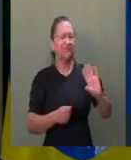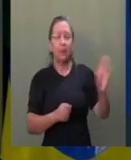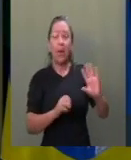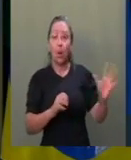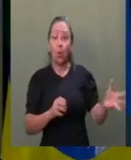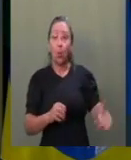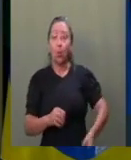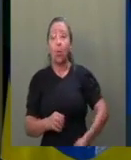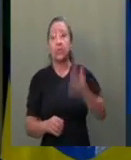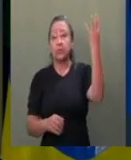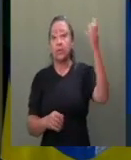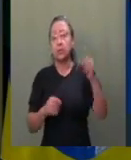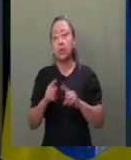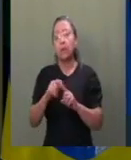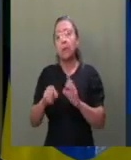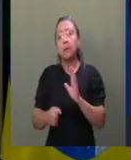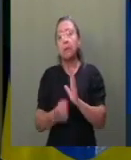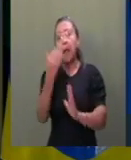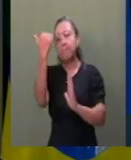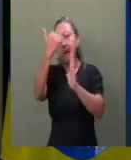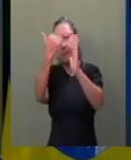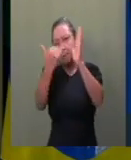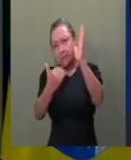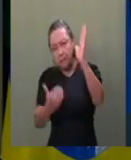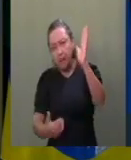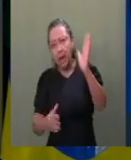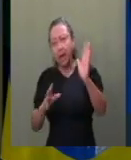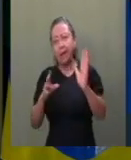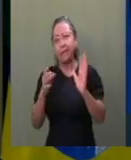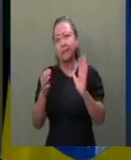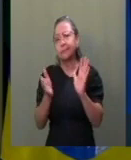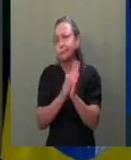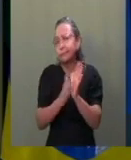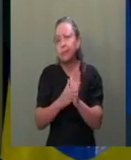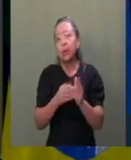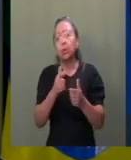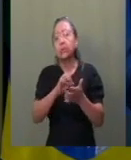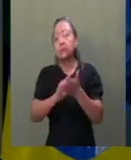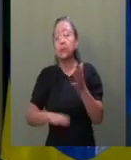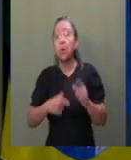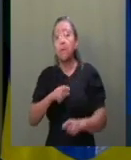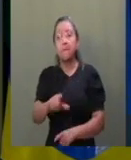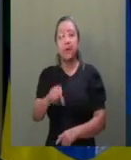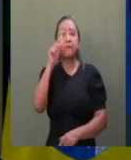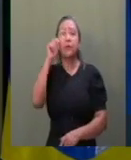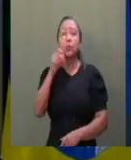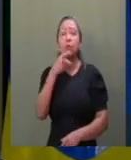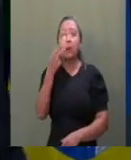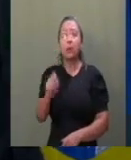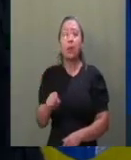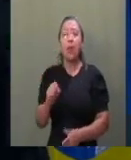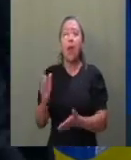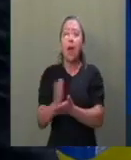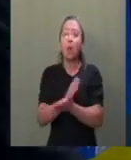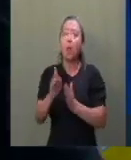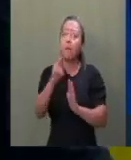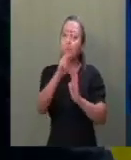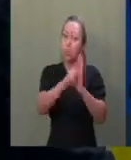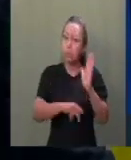Sendo assim, ao invés de enumerar proposições, emendas e outras atividades, prefiro citar aqui alguns projetos que me